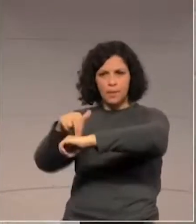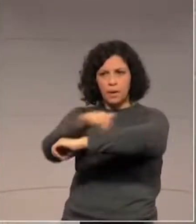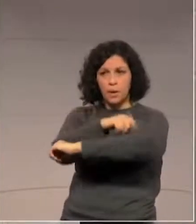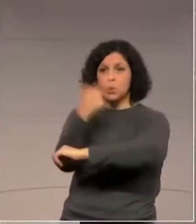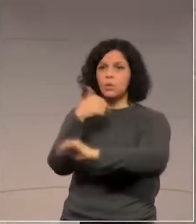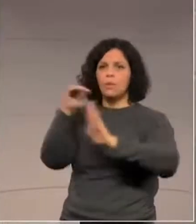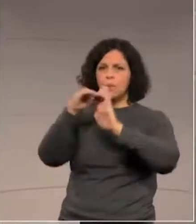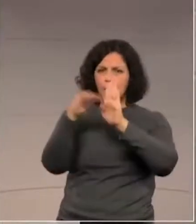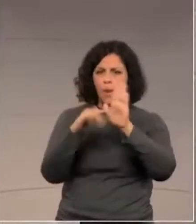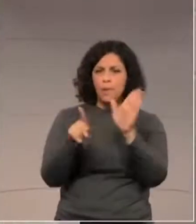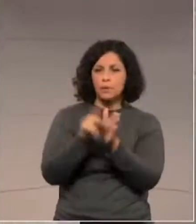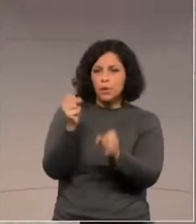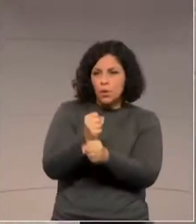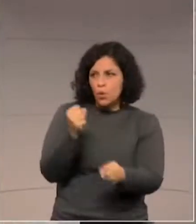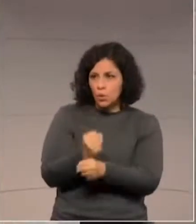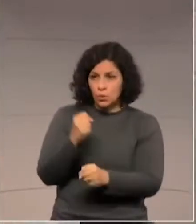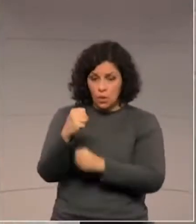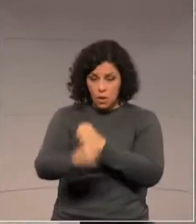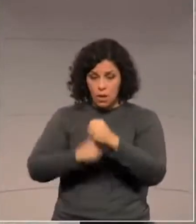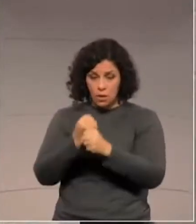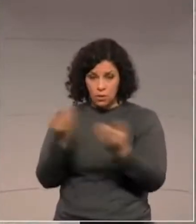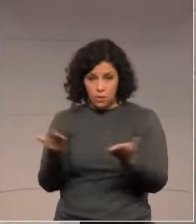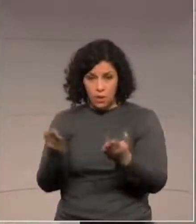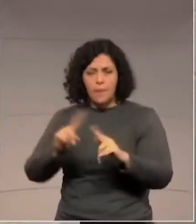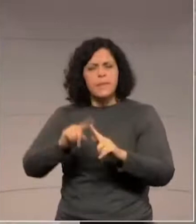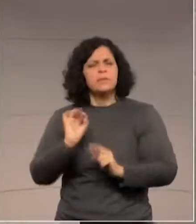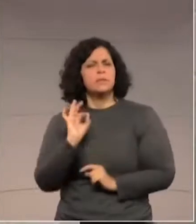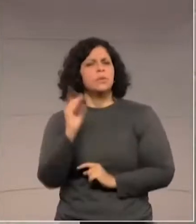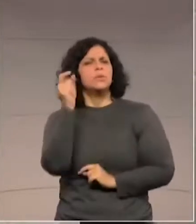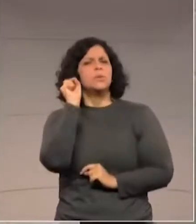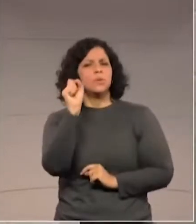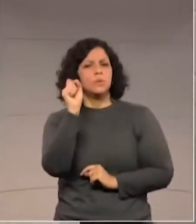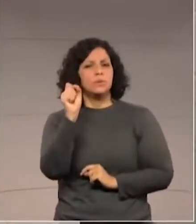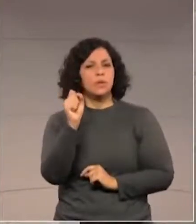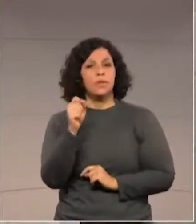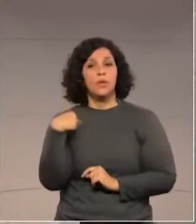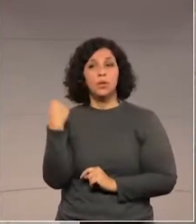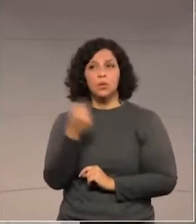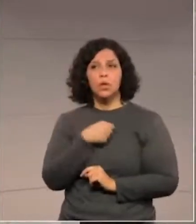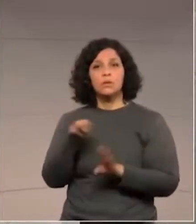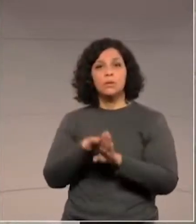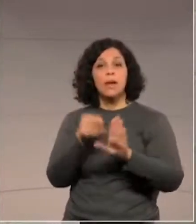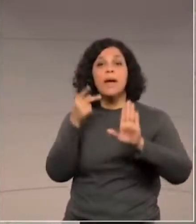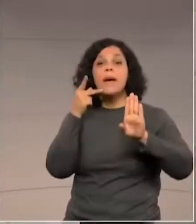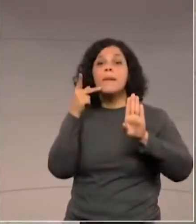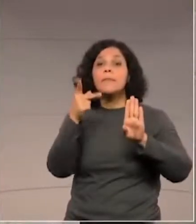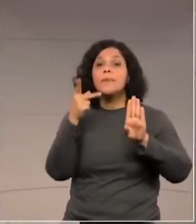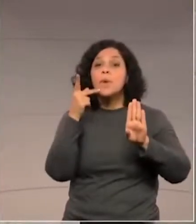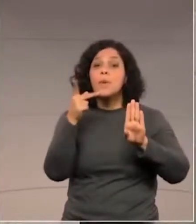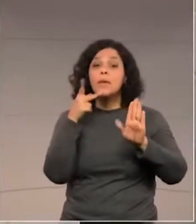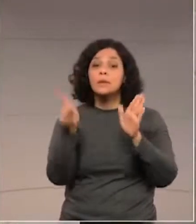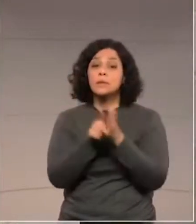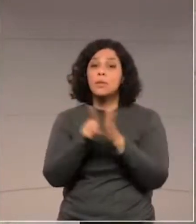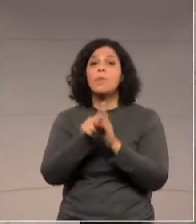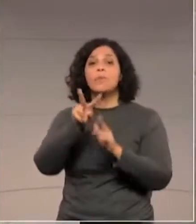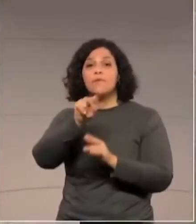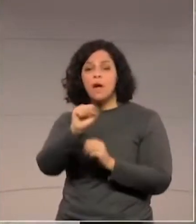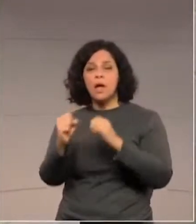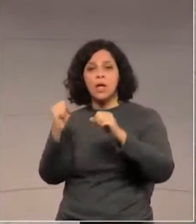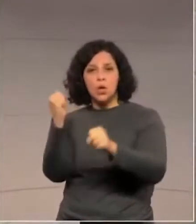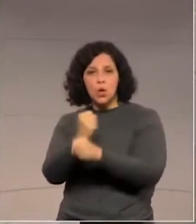no cronograma de obras. Acontece que a promessa da construção dessa passarela